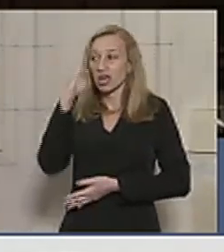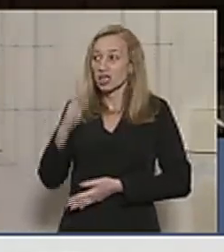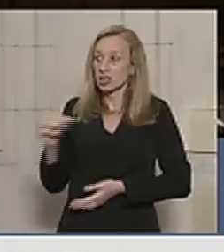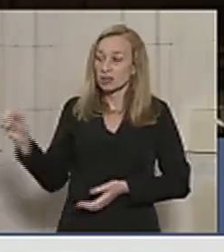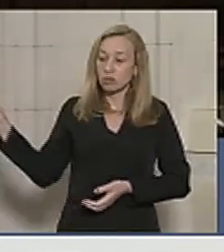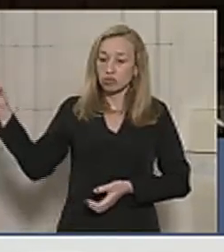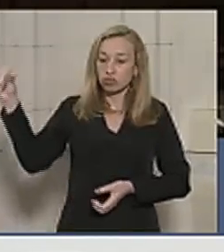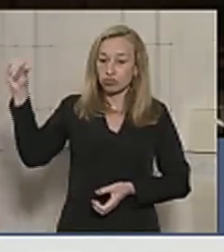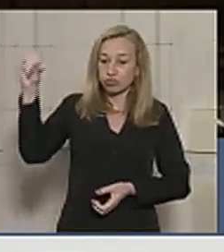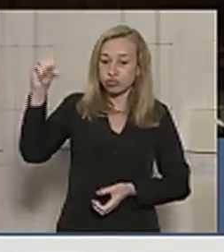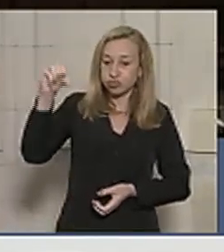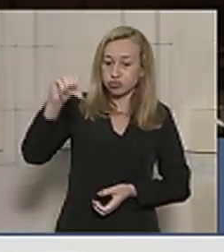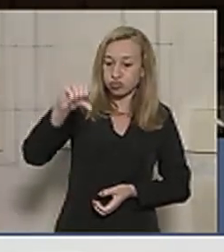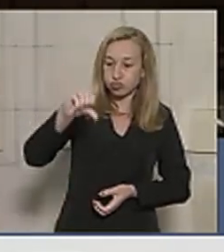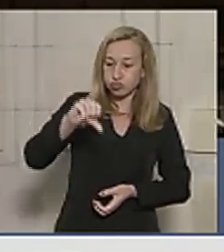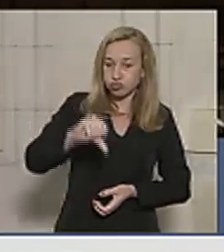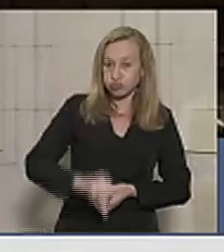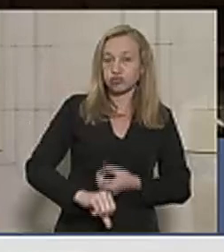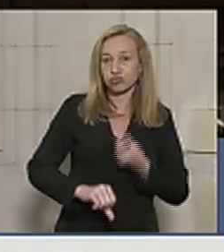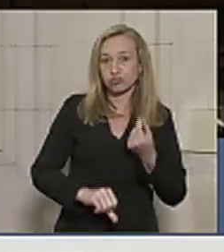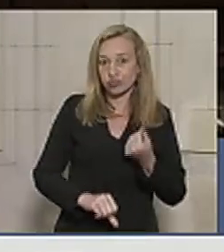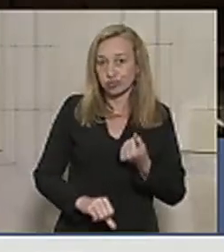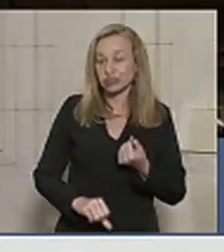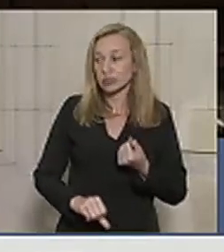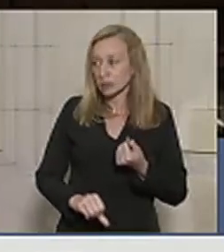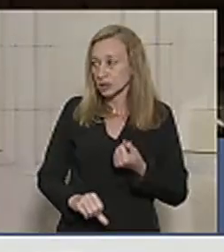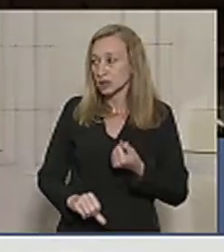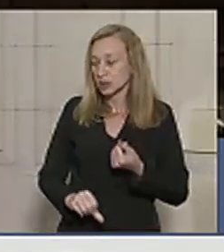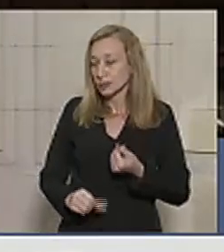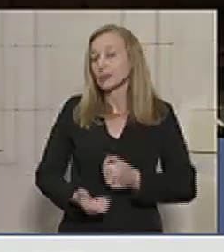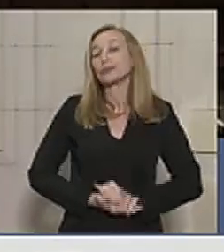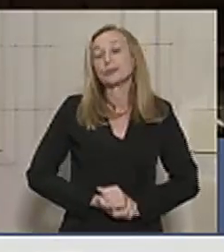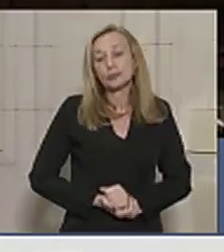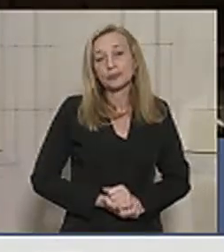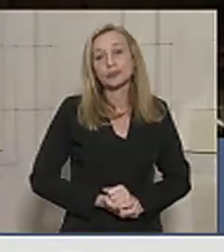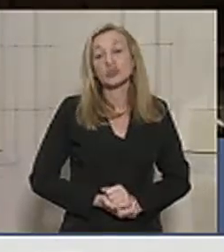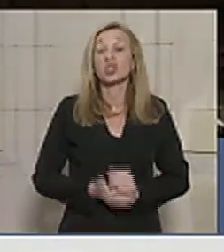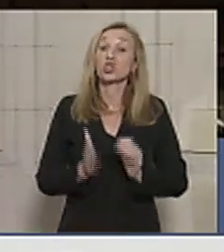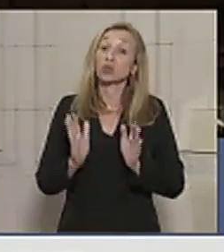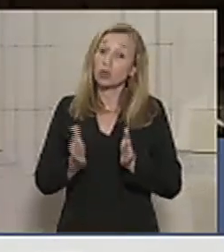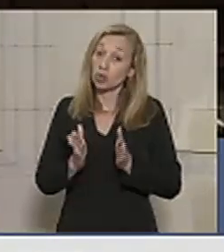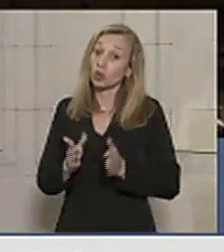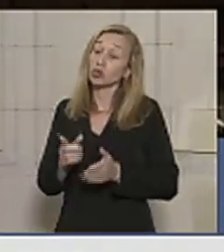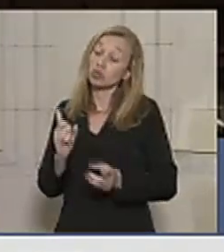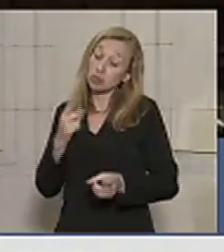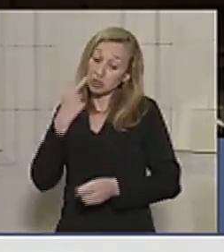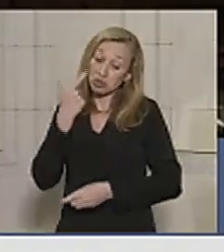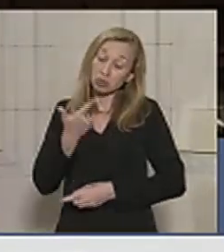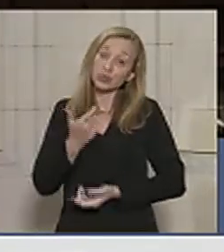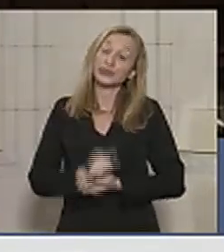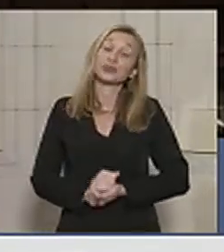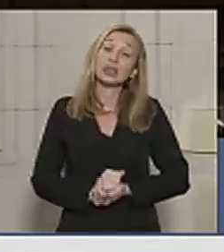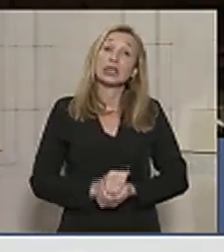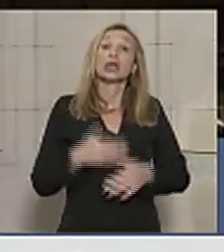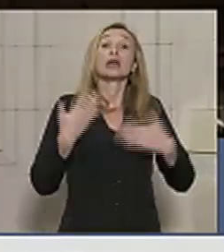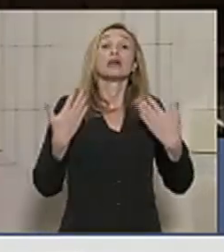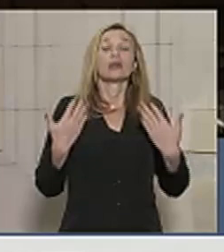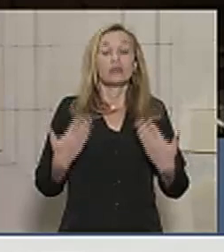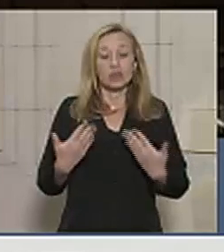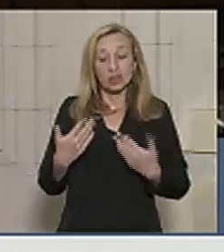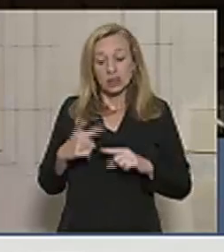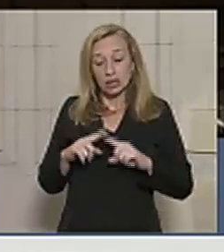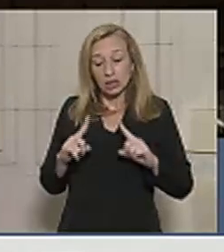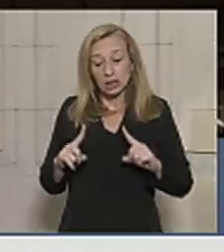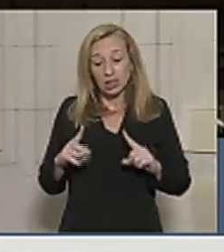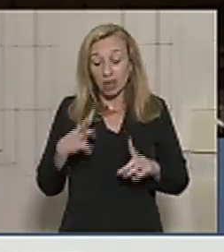caos financeiro e muito responsável pelo caos financeiro que hoje encontramos. Mas não me admira.